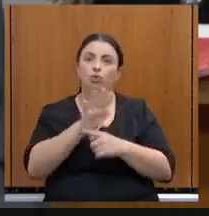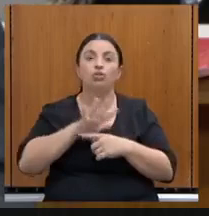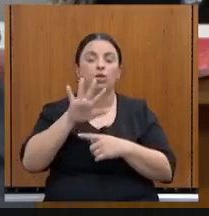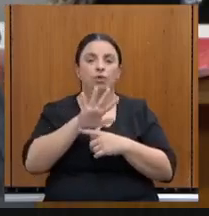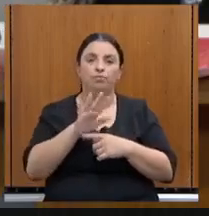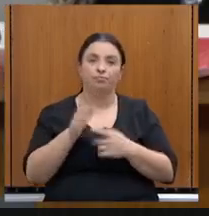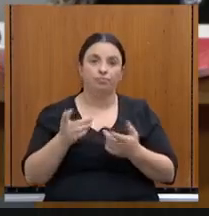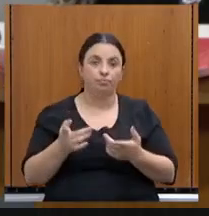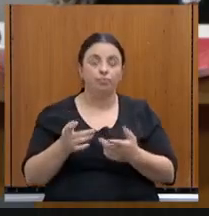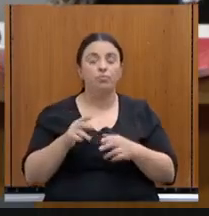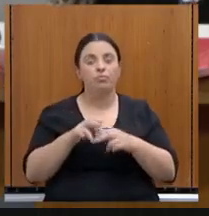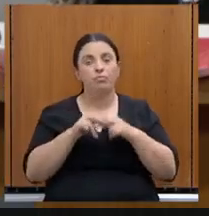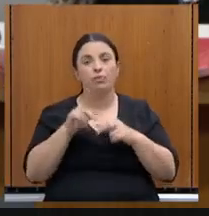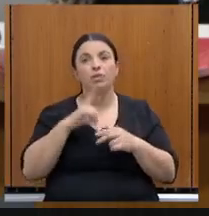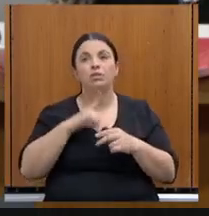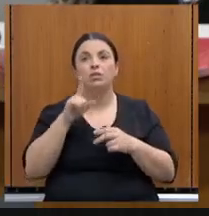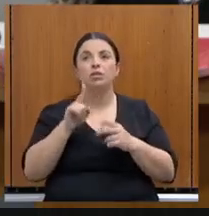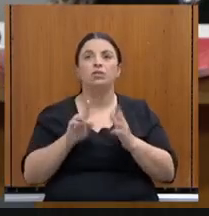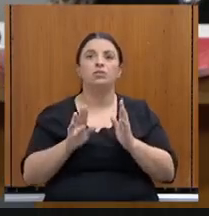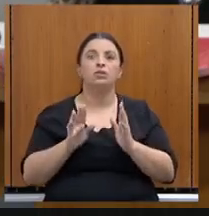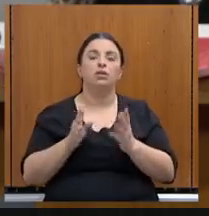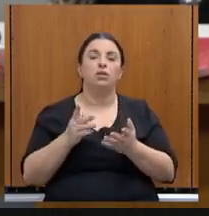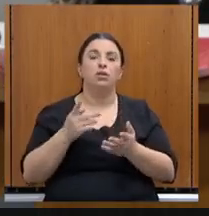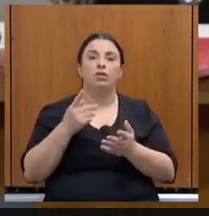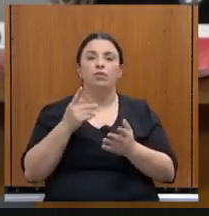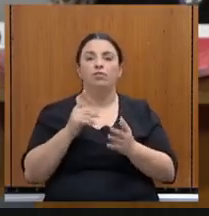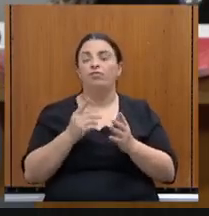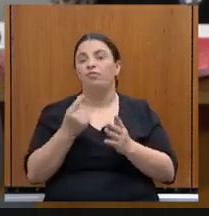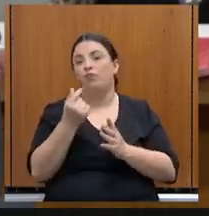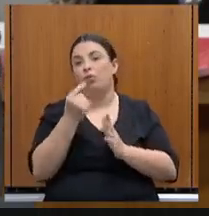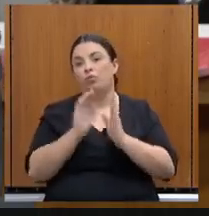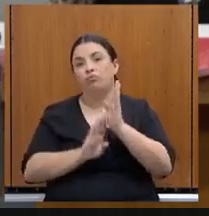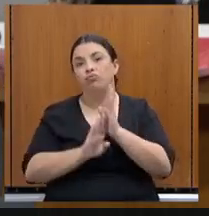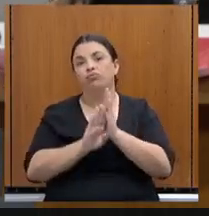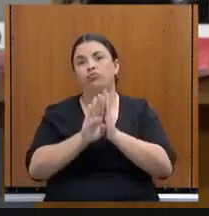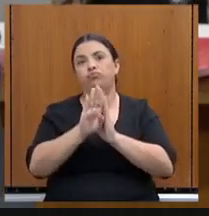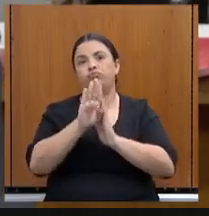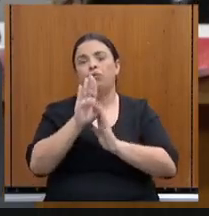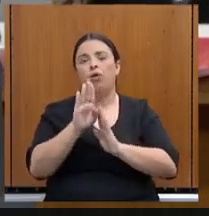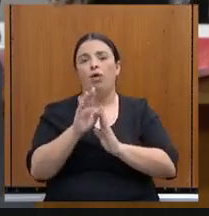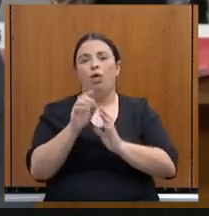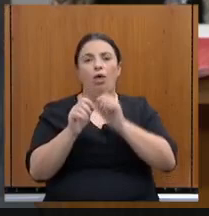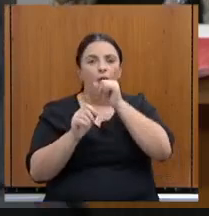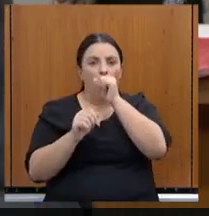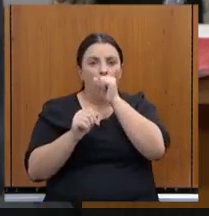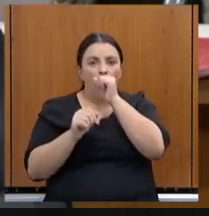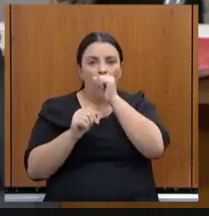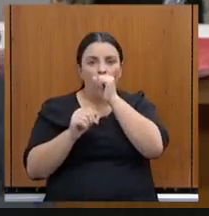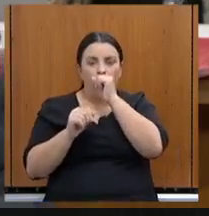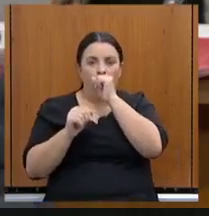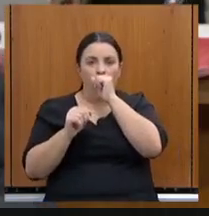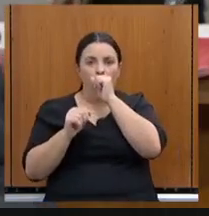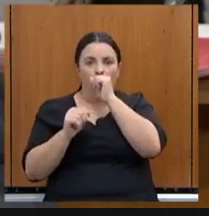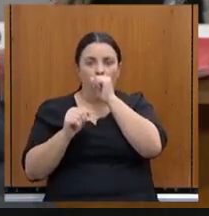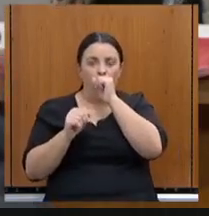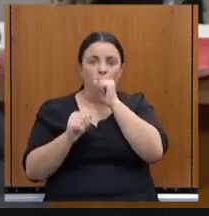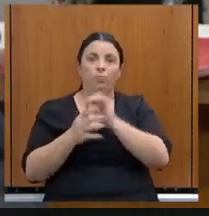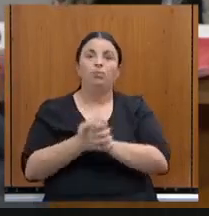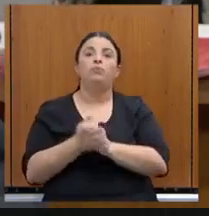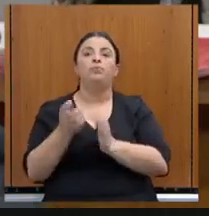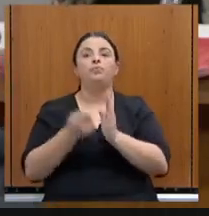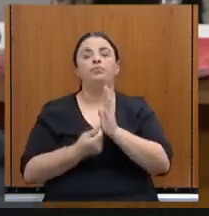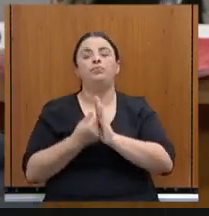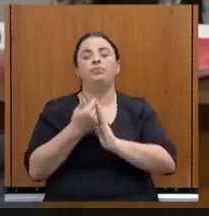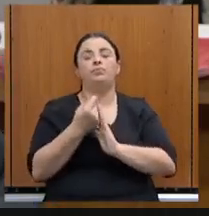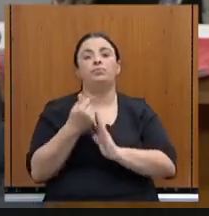de a gente ter o valor ainda superavitário, uma vez que a peça orçamentária aprovada aqui para o ano de 2021,